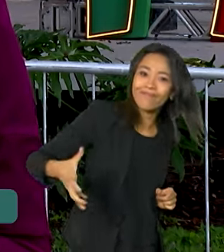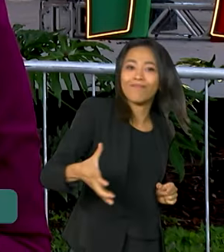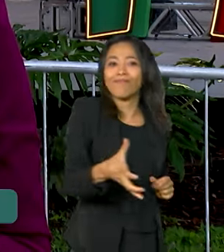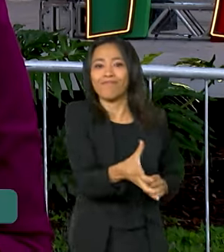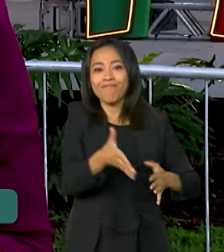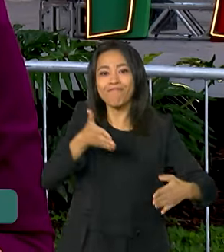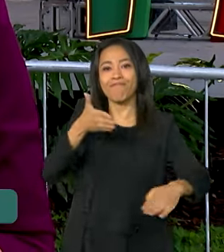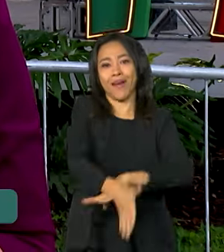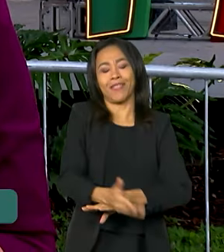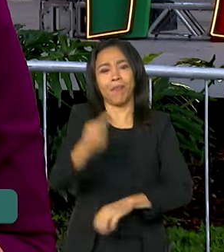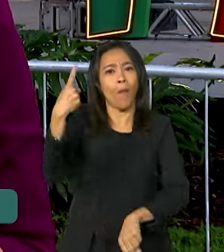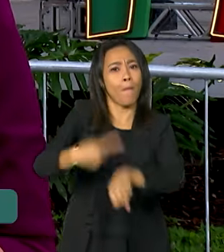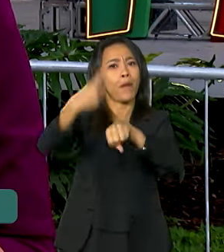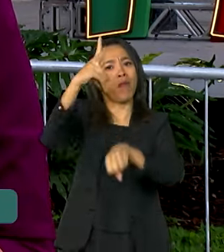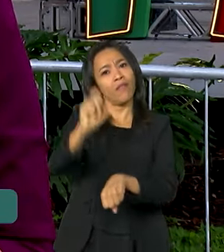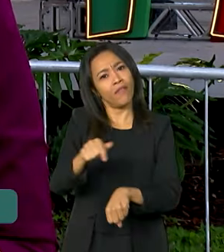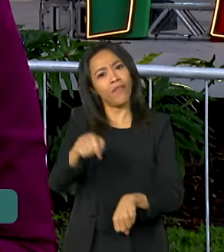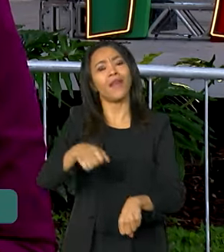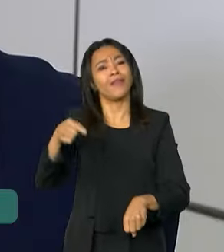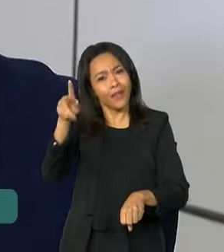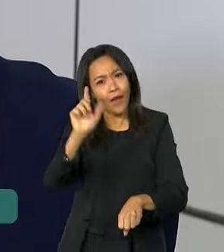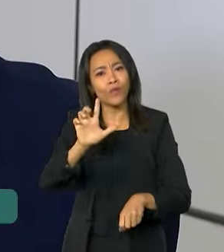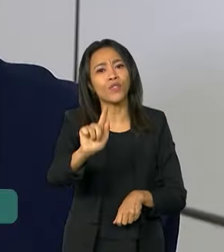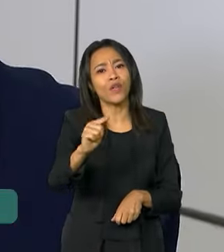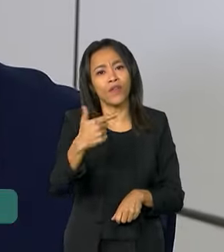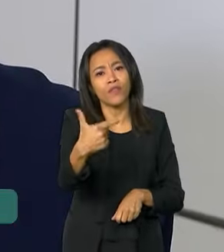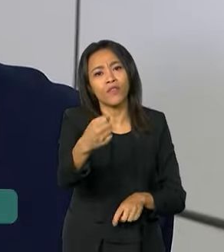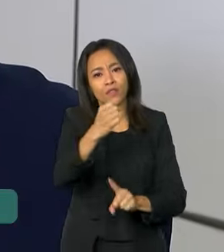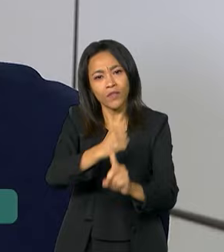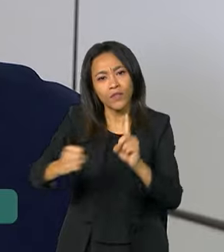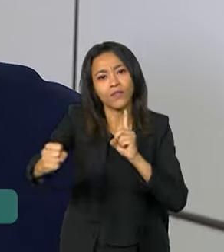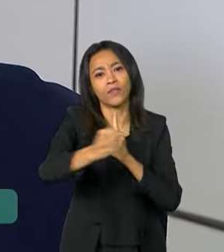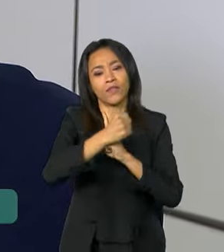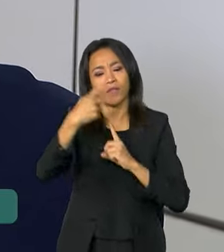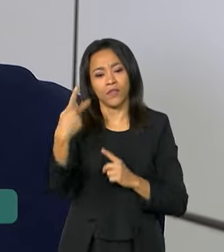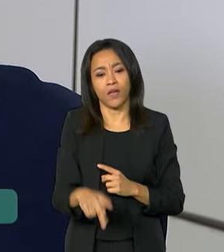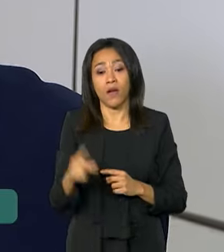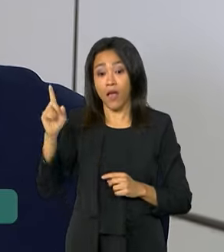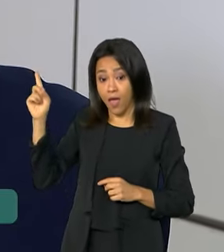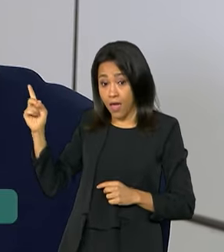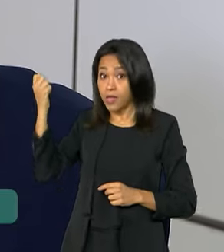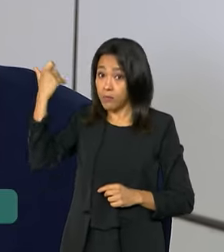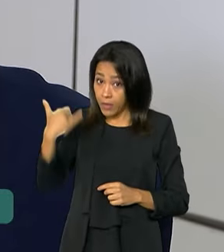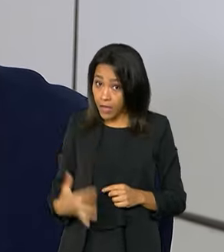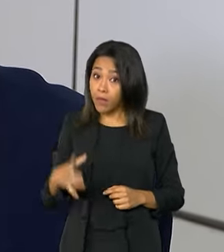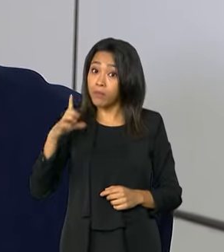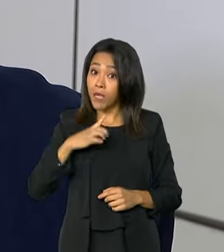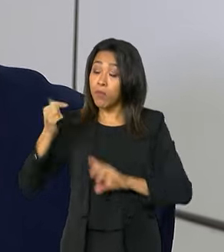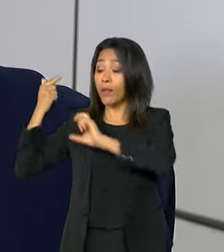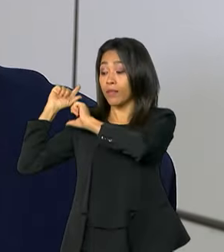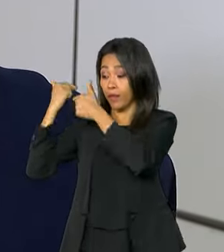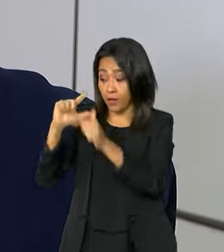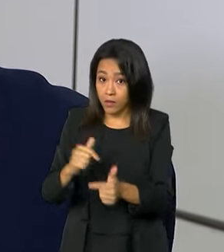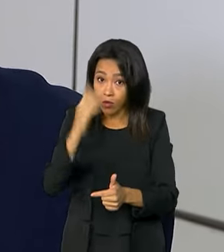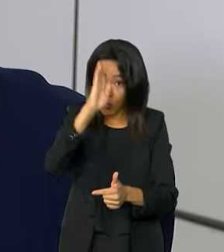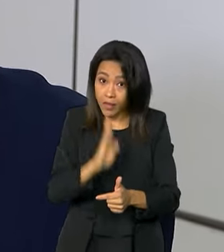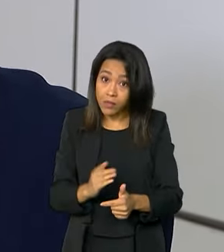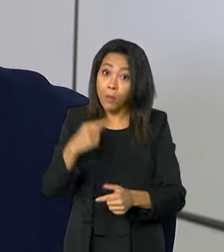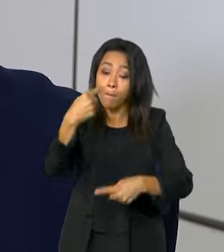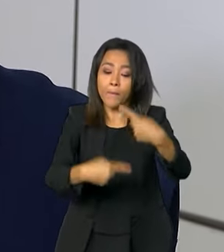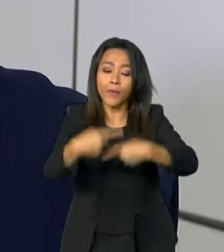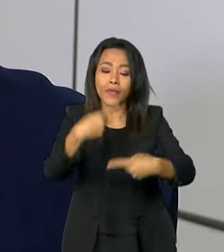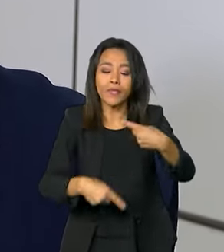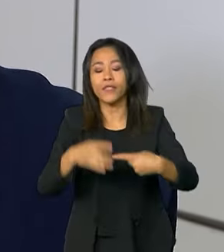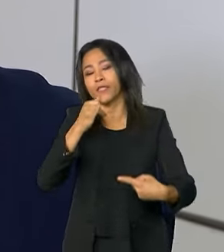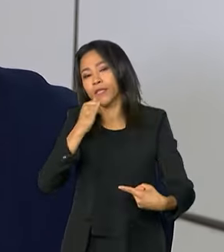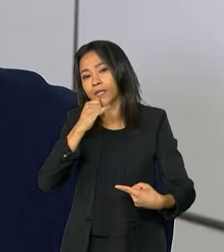iniciativa inédita, o G20 Social. A gente tem uma tradição nacional muito importante. Políticas públicas essenciais,